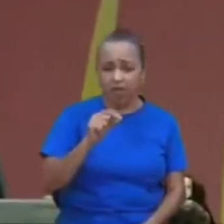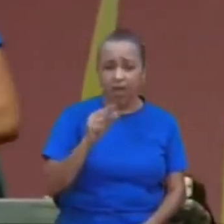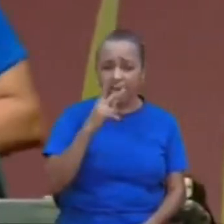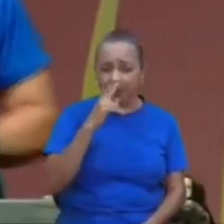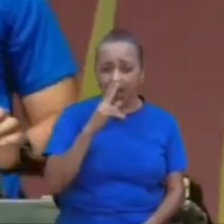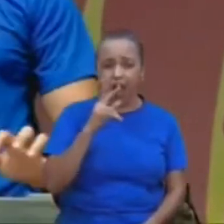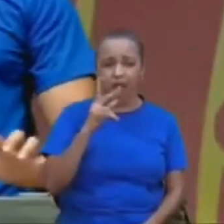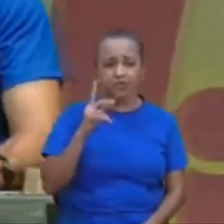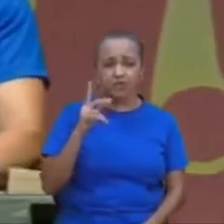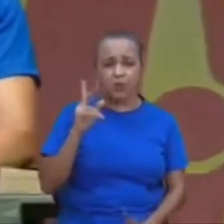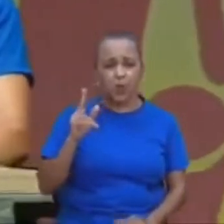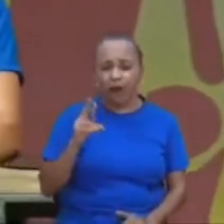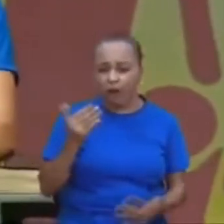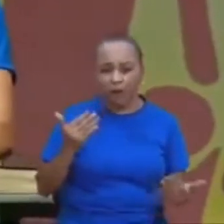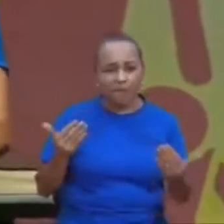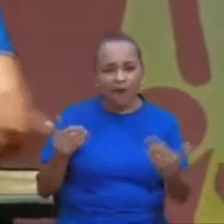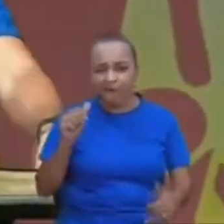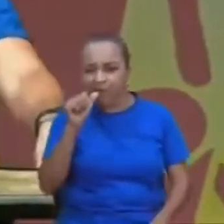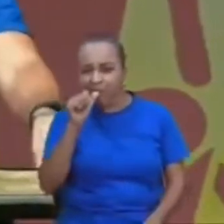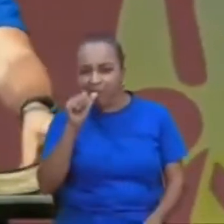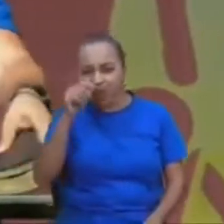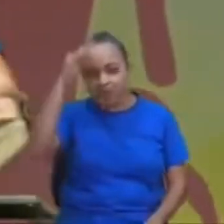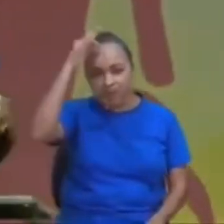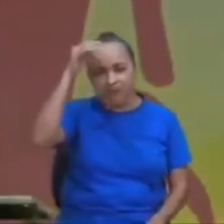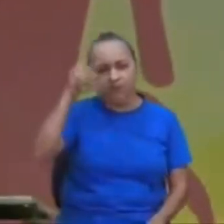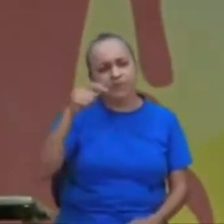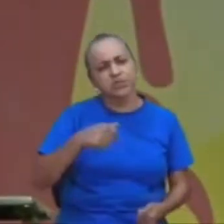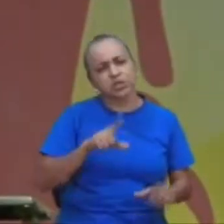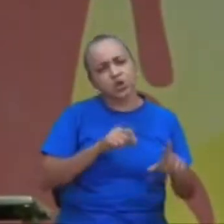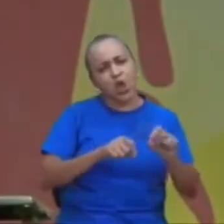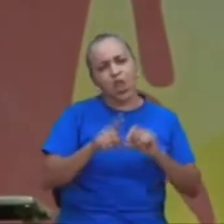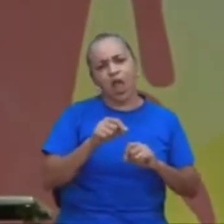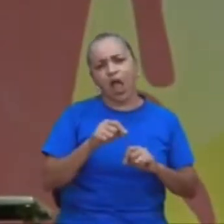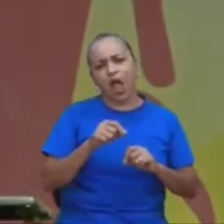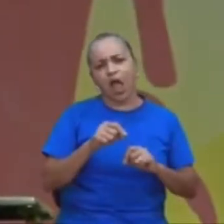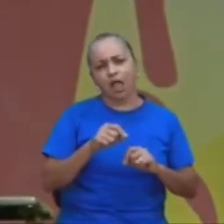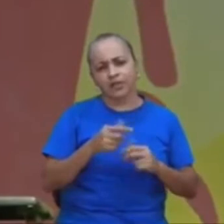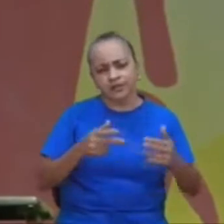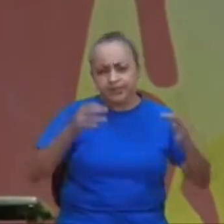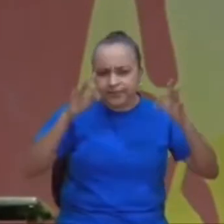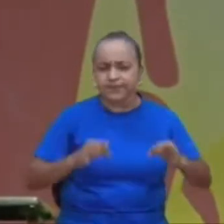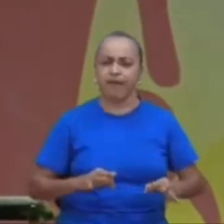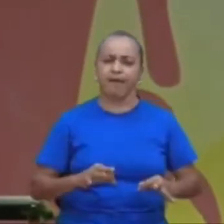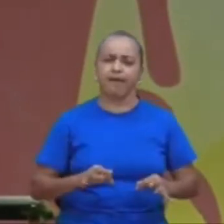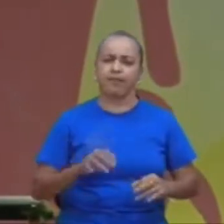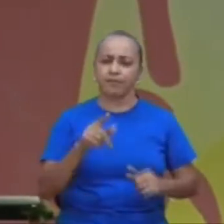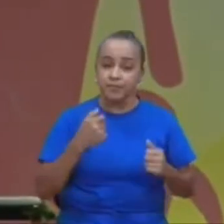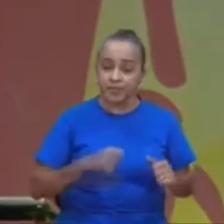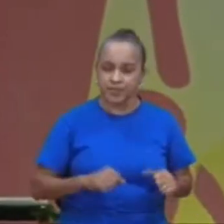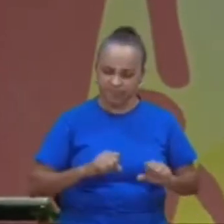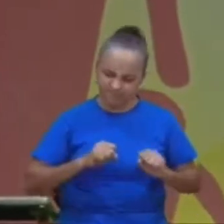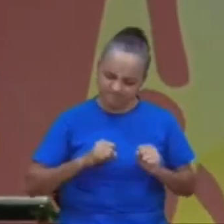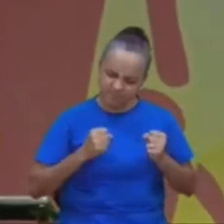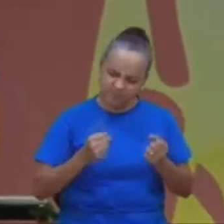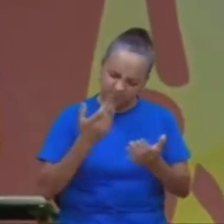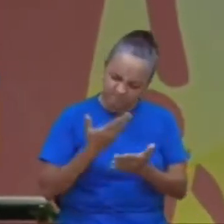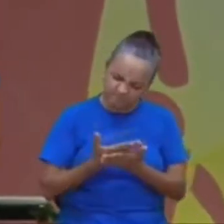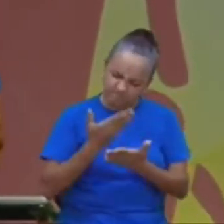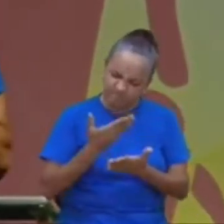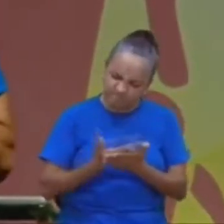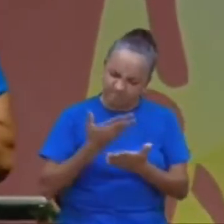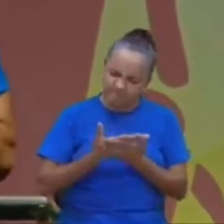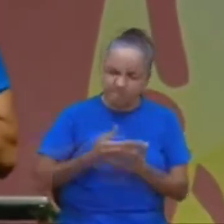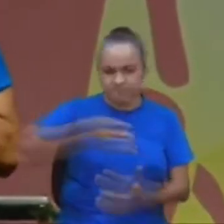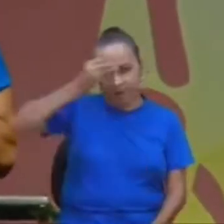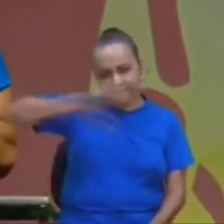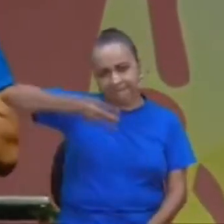fez as escolhas certas, claro, além de tomar o leite da palavra, as coisas básicas, como uma criança